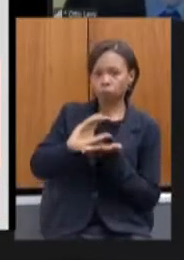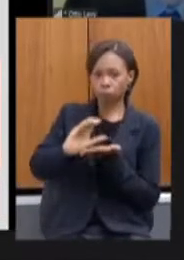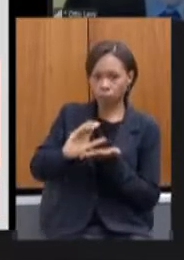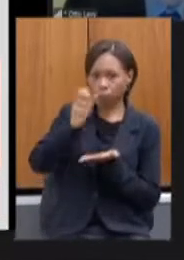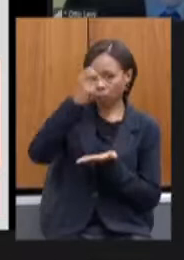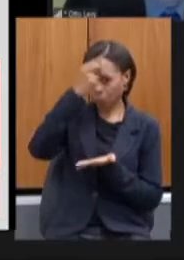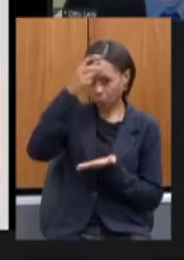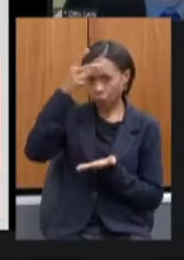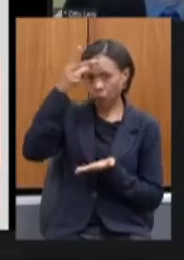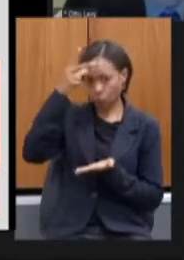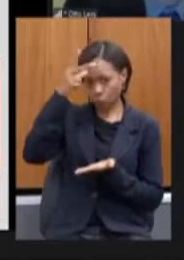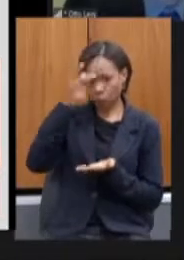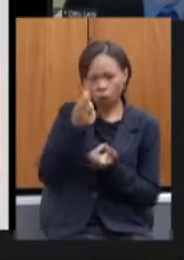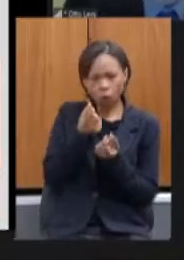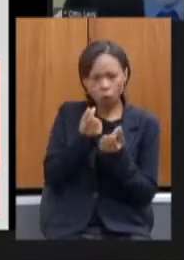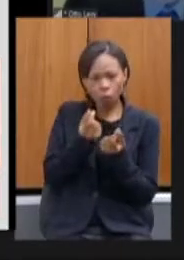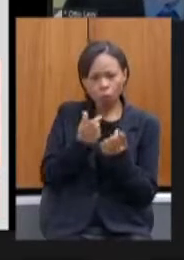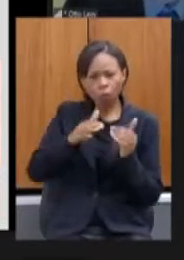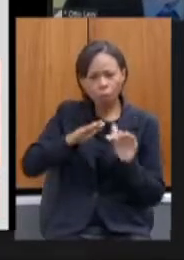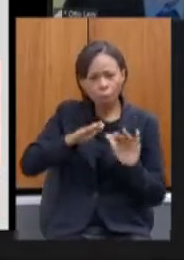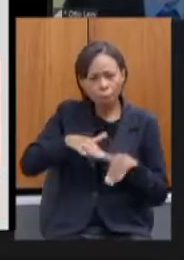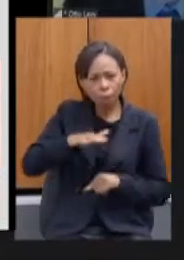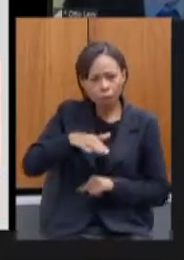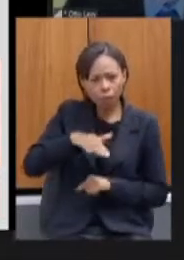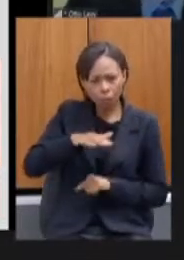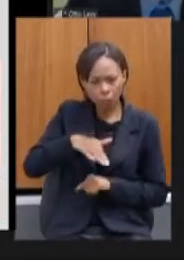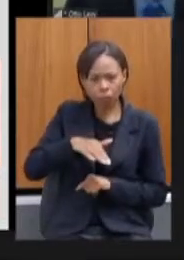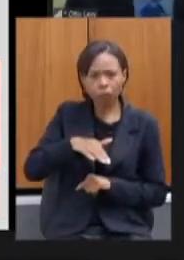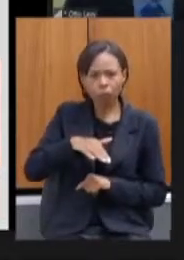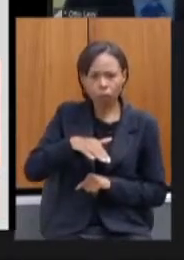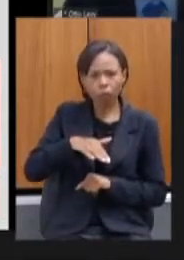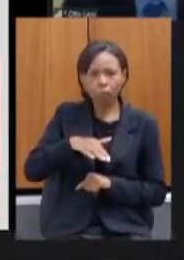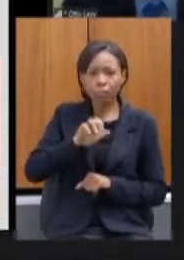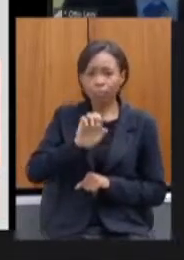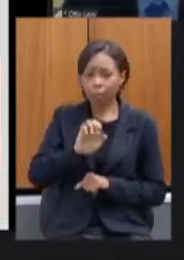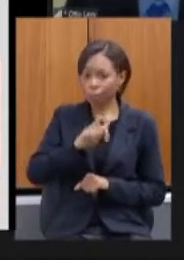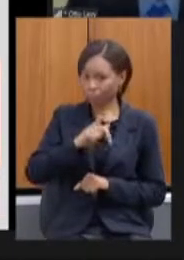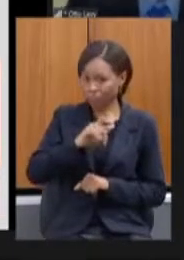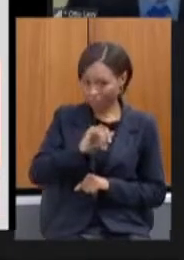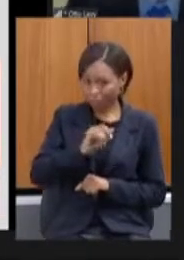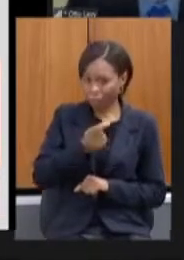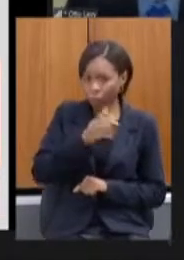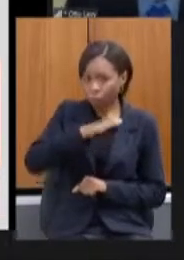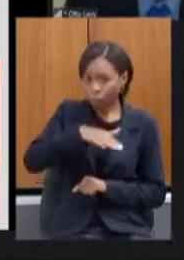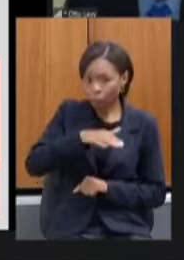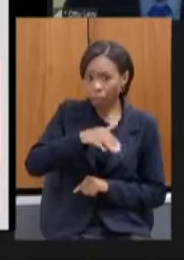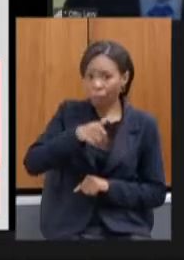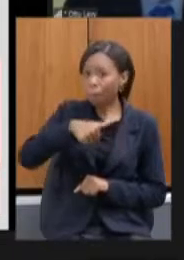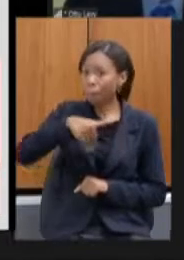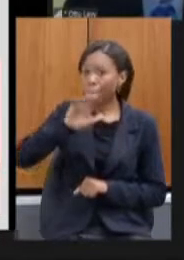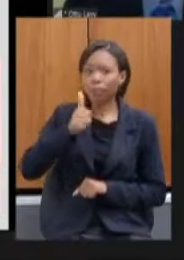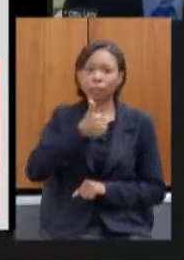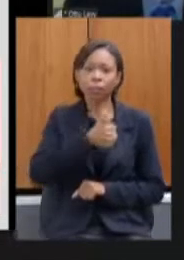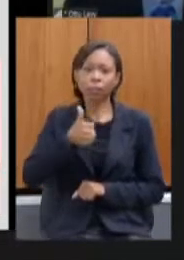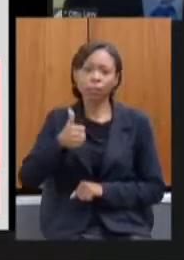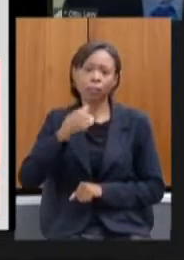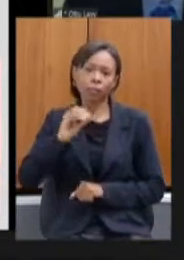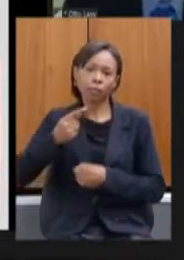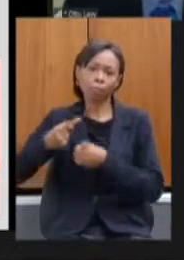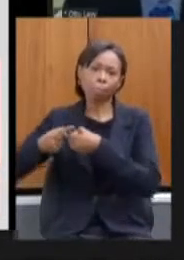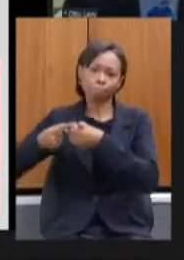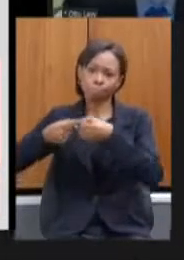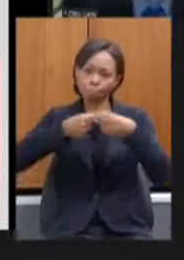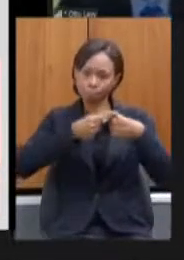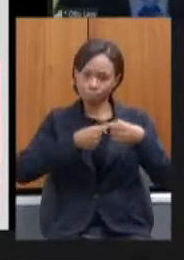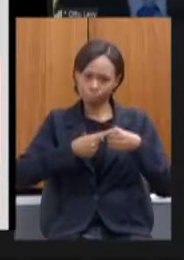de custo de EPIs para mais de 110 municípios mineiros. Com esta ação nós